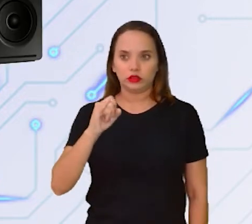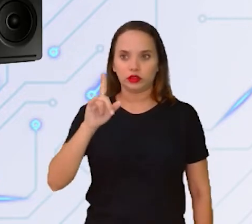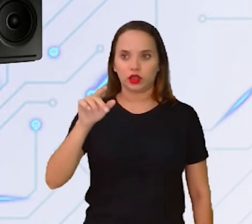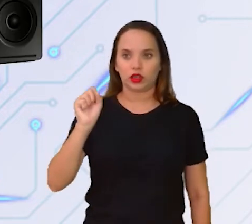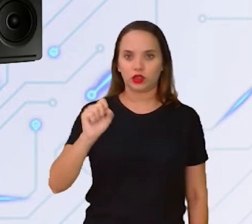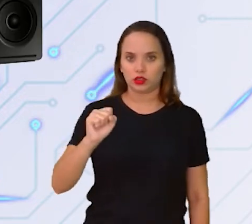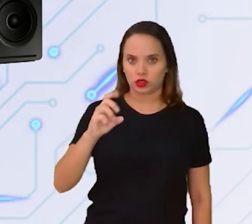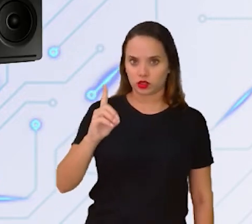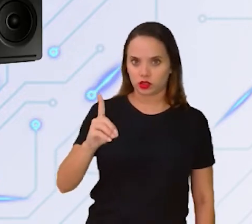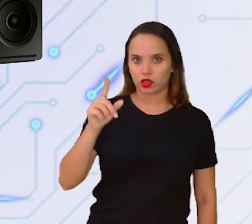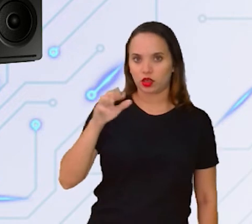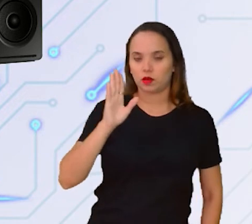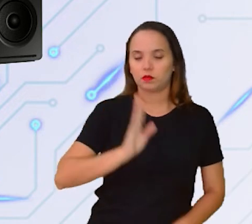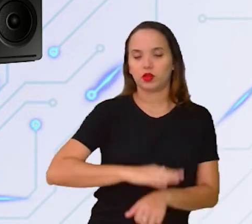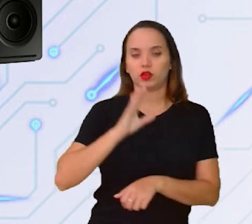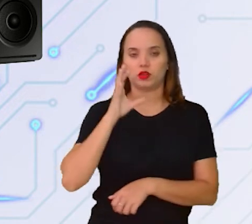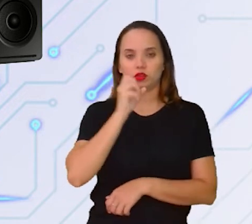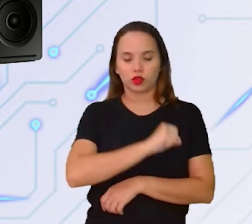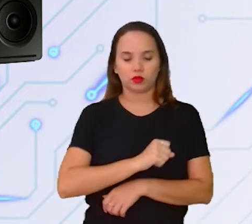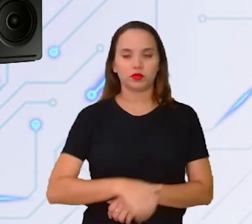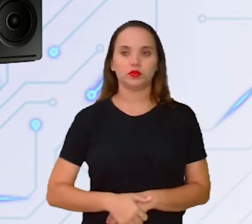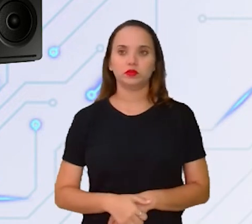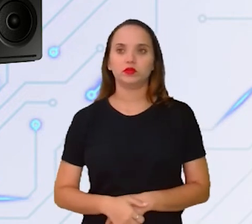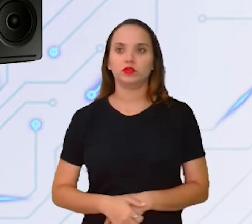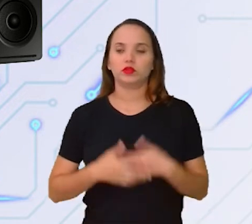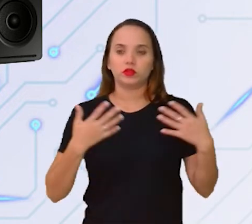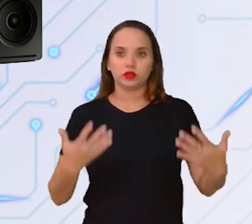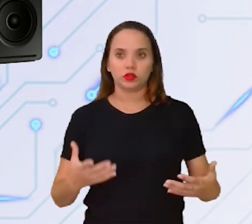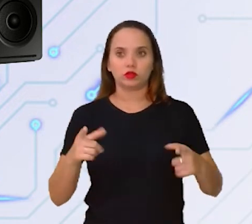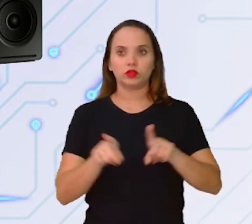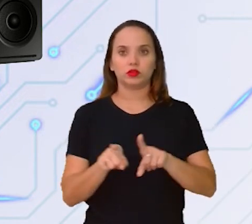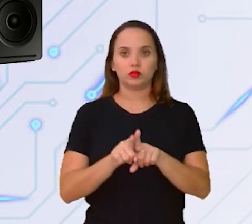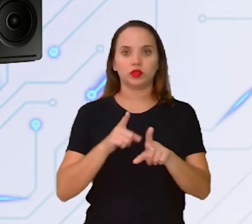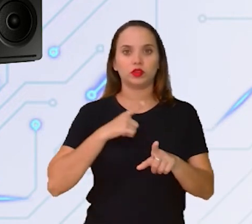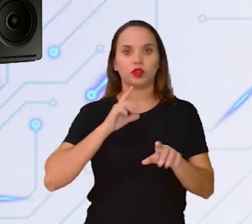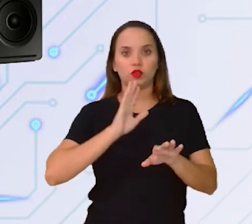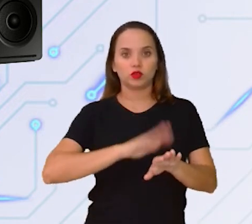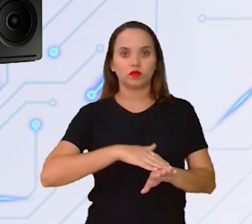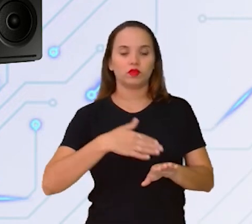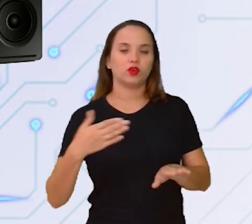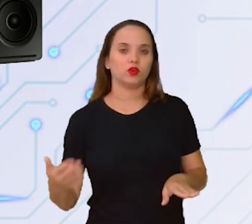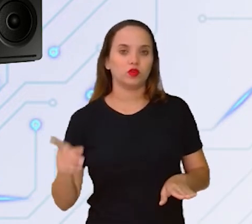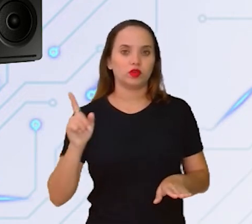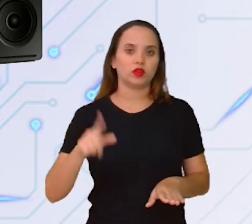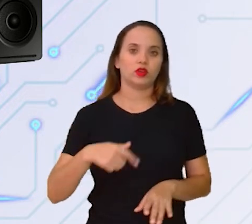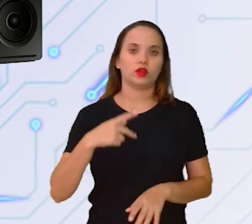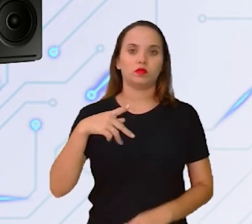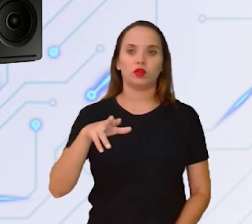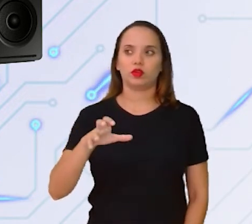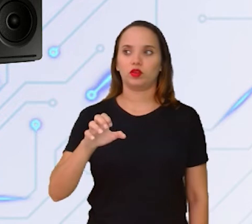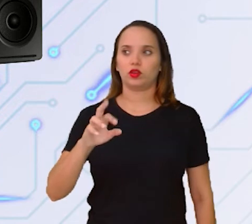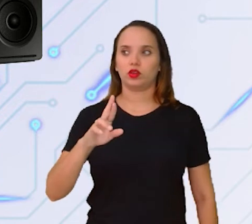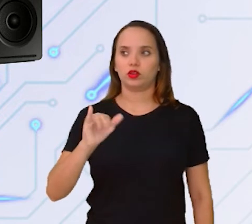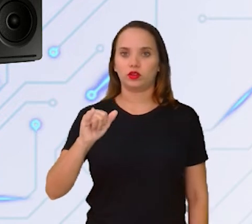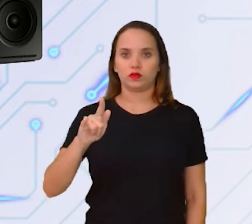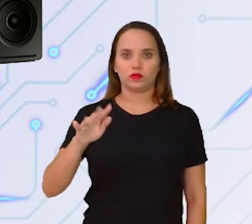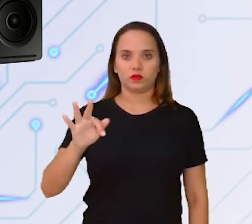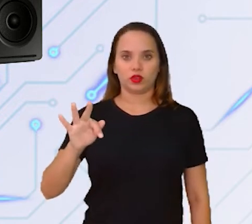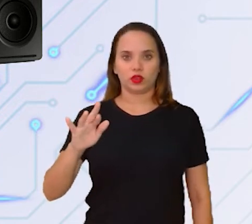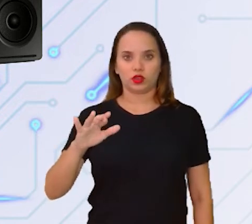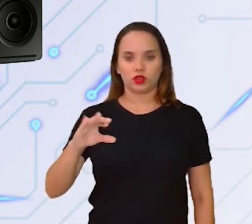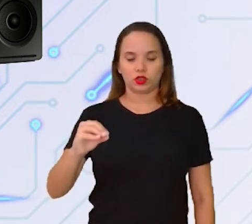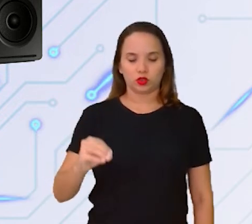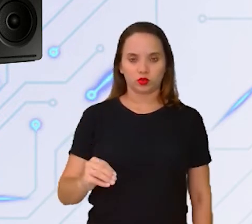aí, Carla, para a gente ver também que também existem os hardware externos, né? Ou chamados periféricos, Ou seja, estão fora do